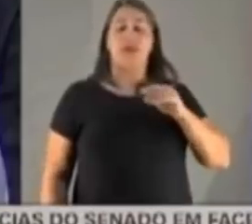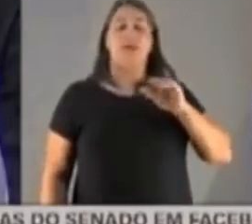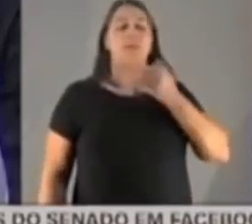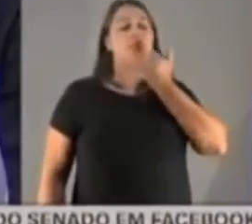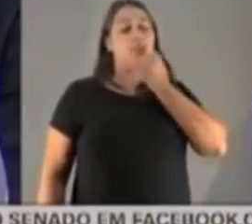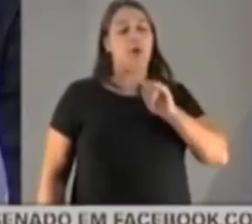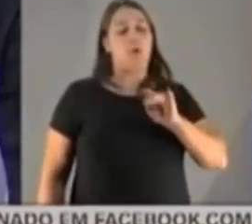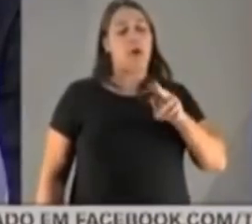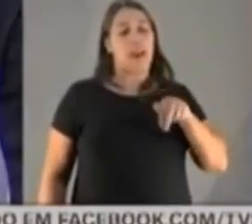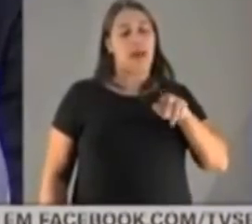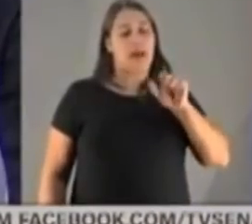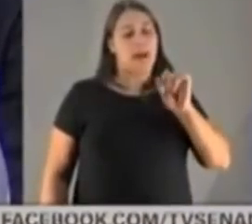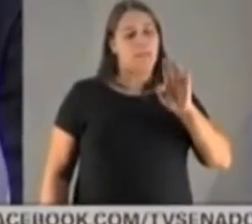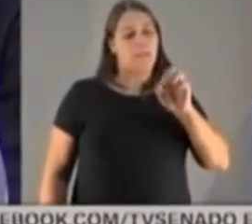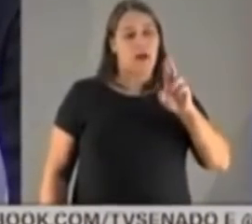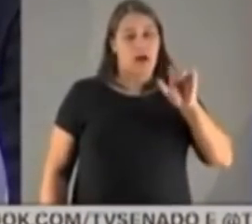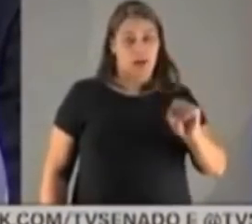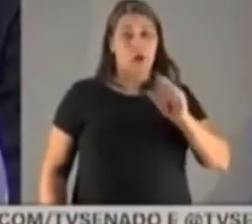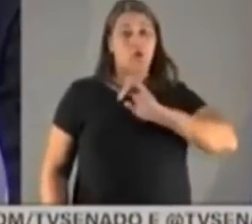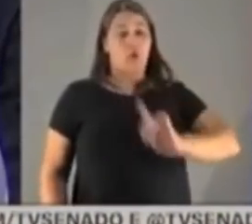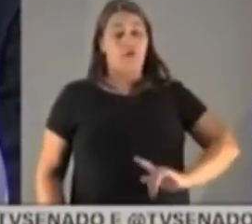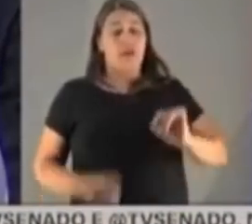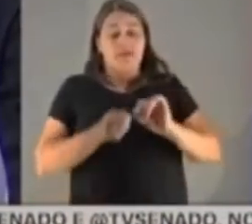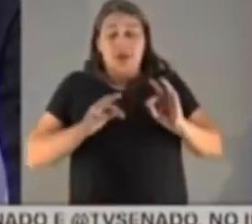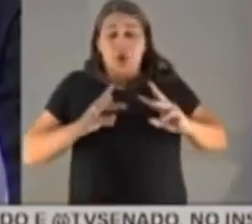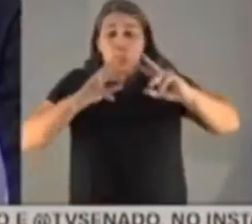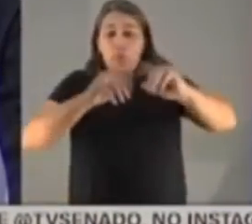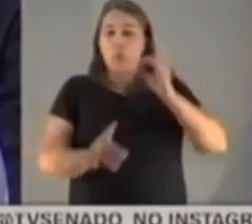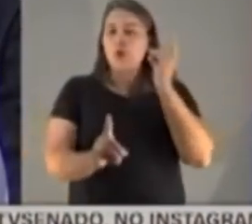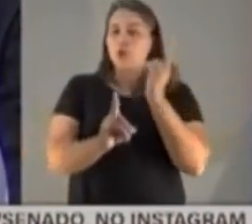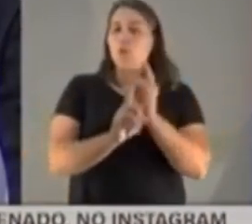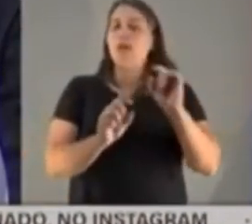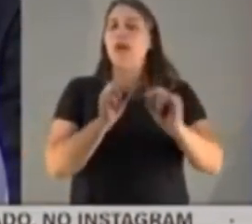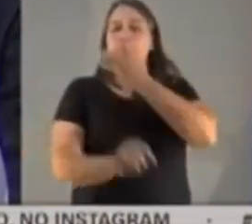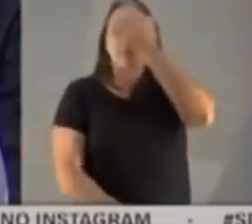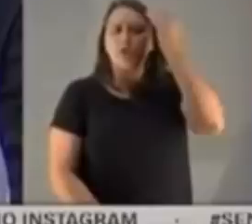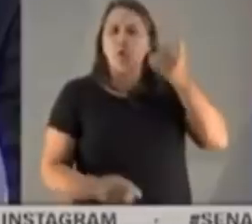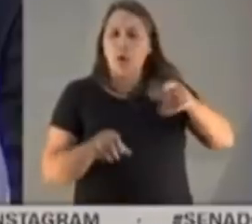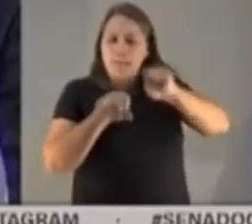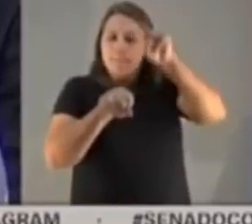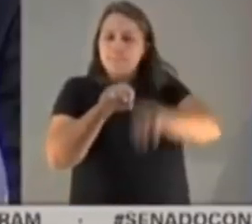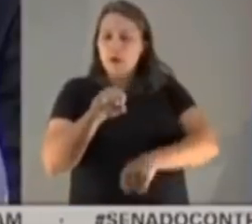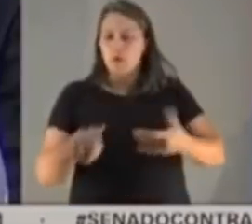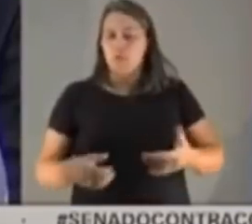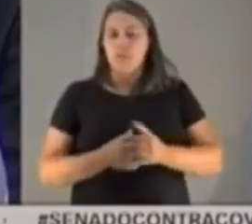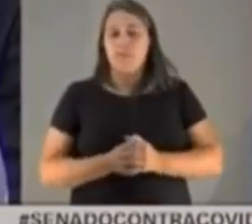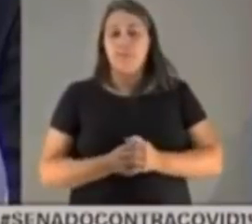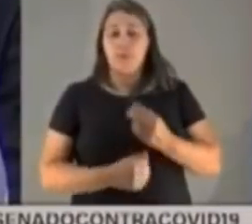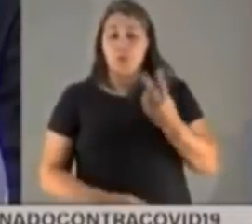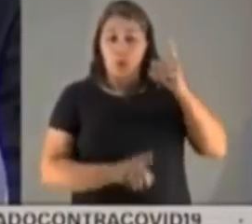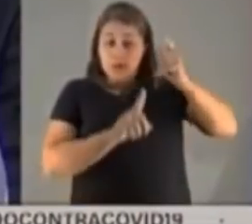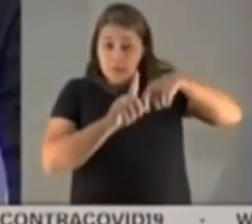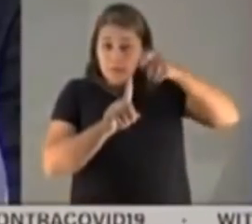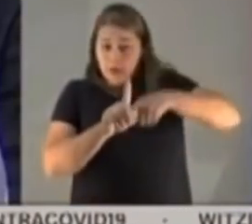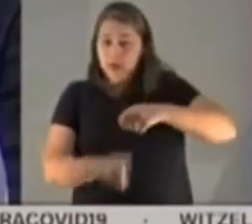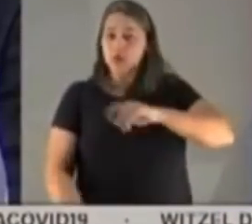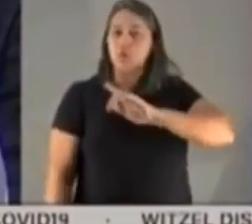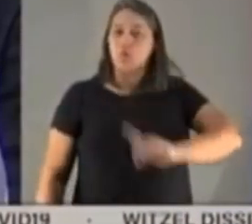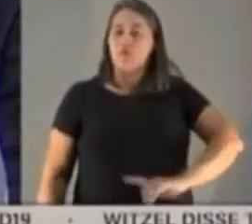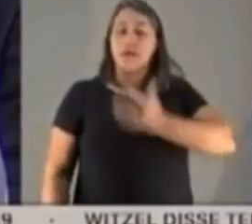saber quem eram os executores e mandantes. Com dois meses de governo, em fevereiro, os